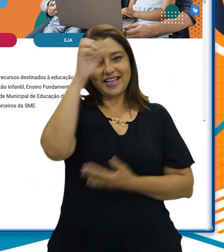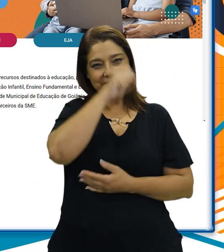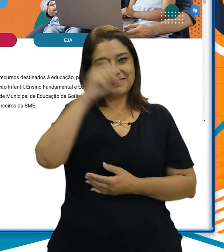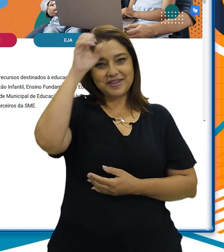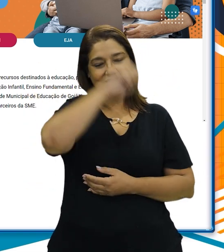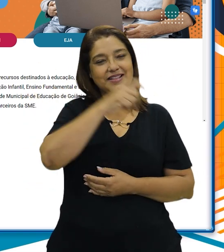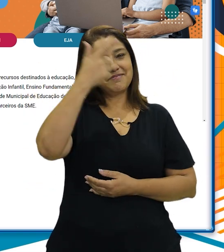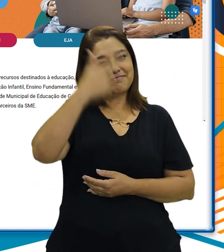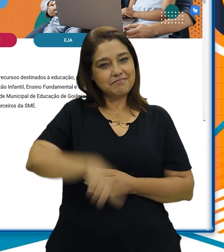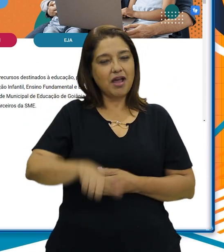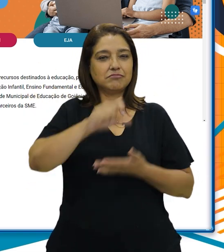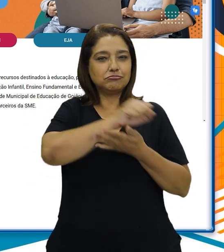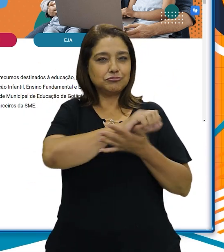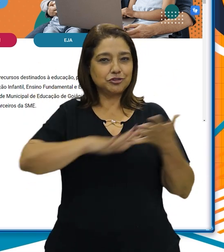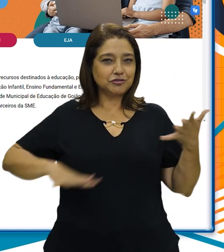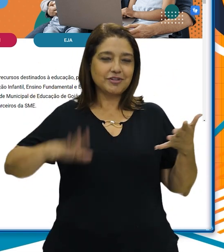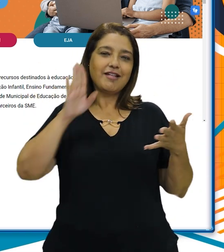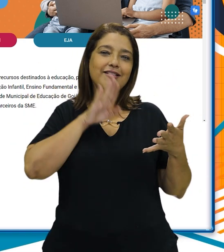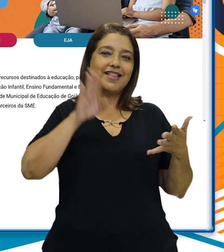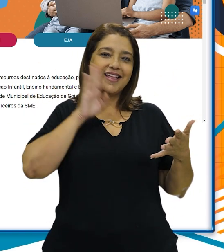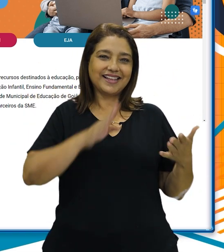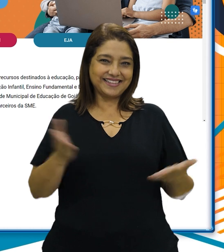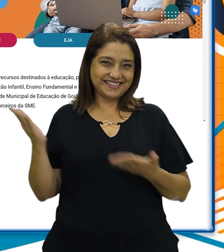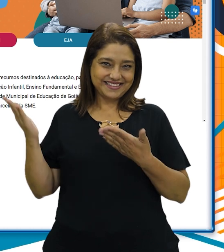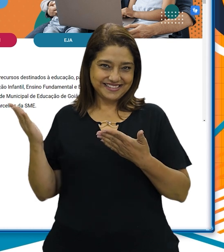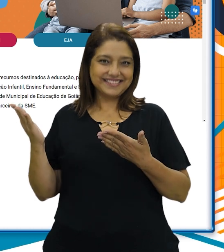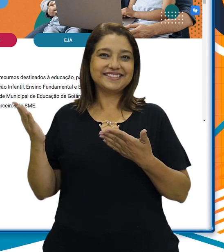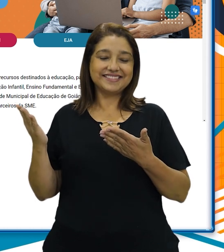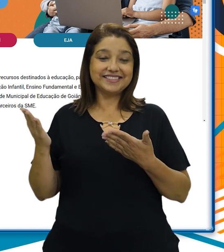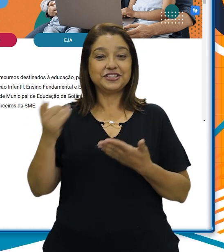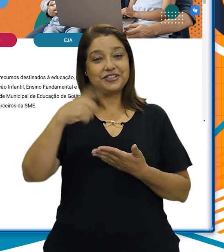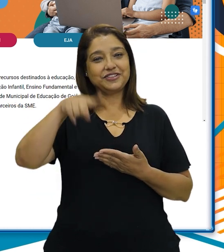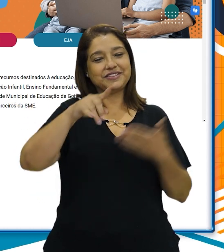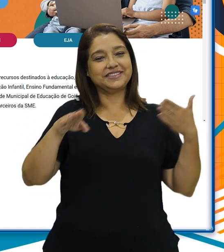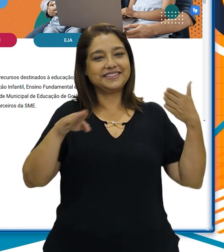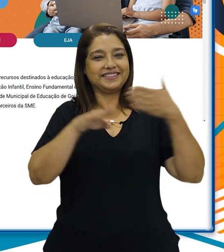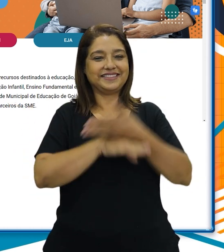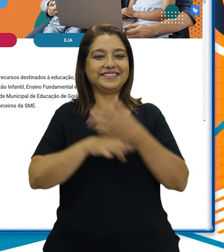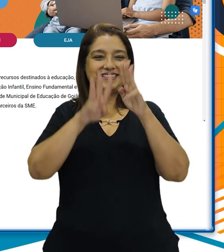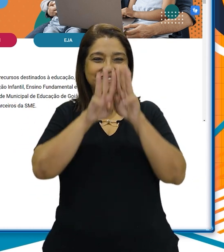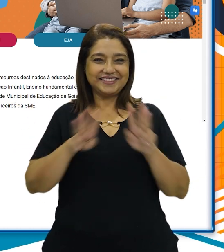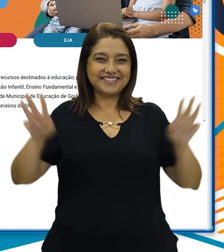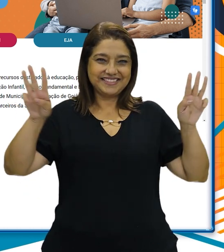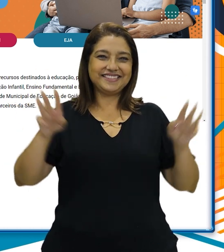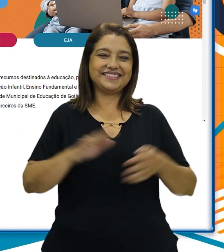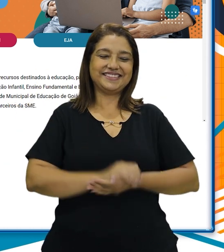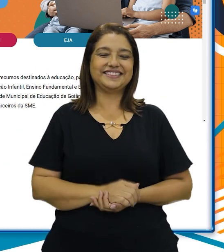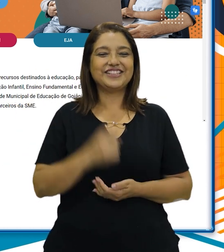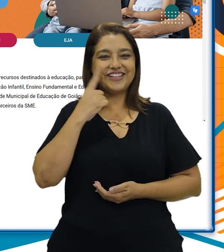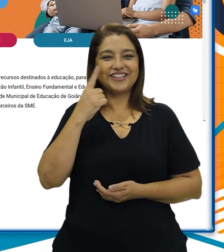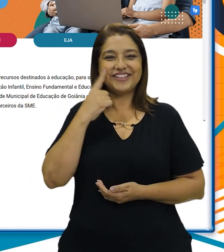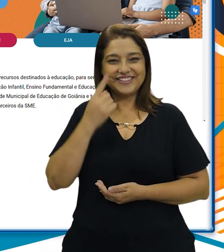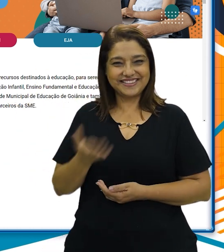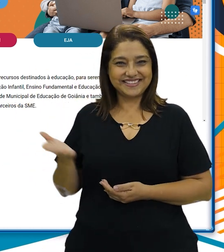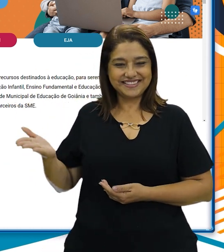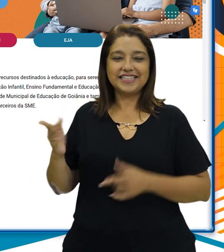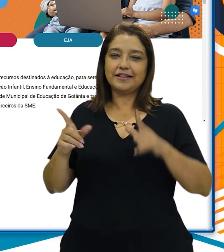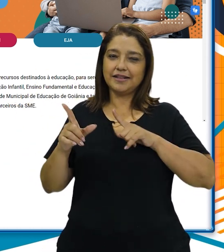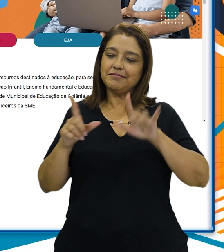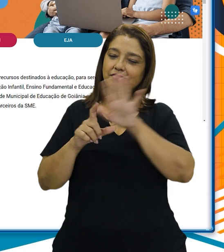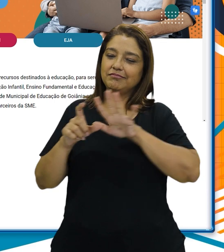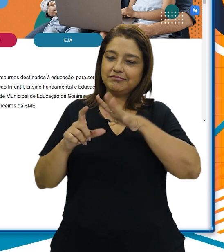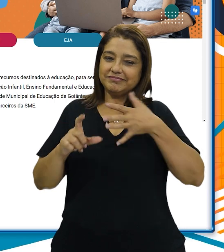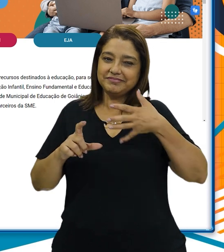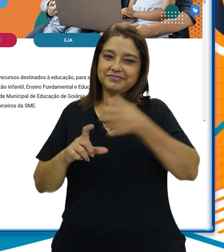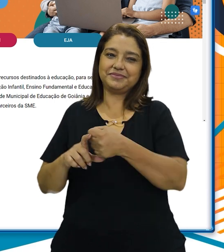encontrar mais atividades legais. Adorei! Acessem o Portal pelo endereço ou QR Code